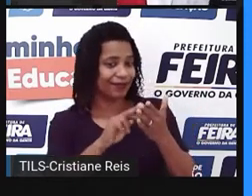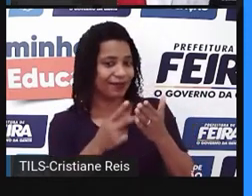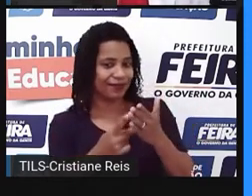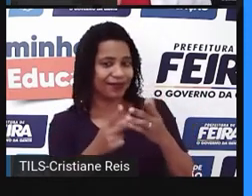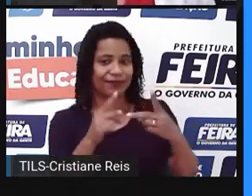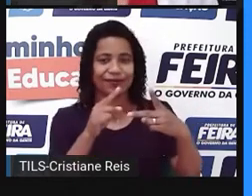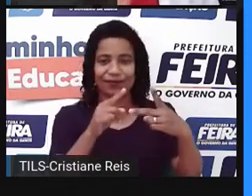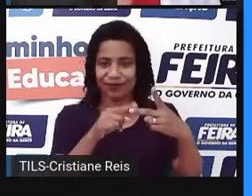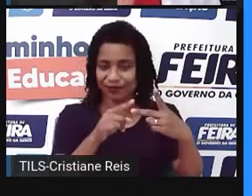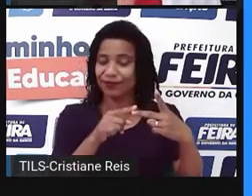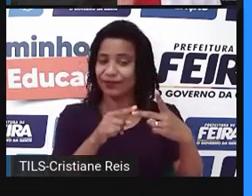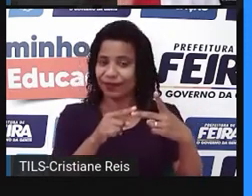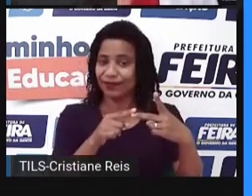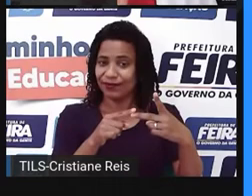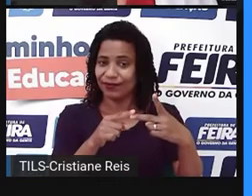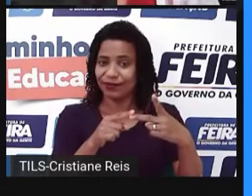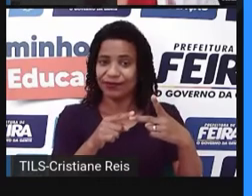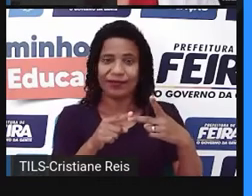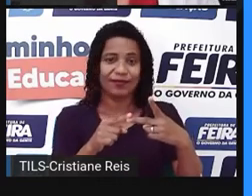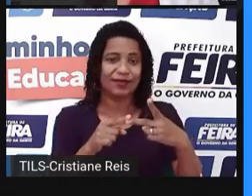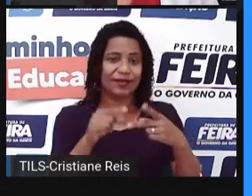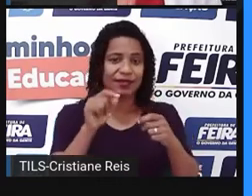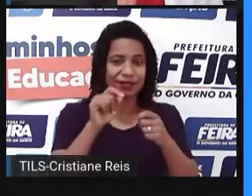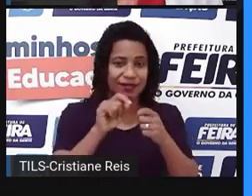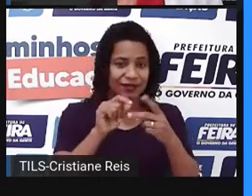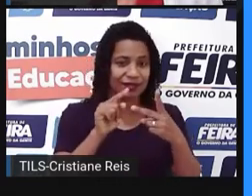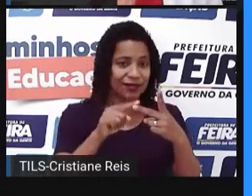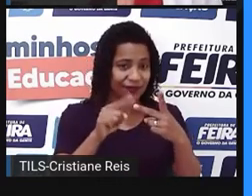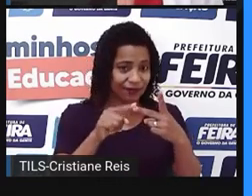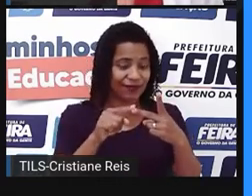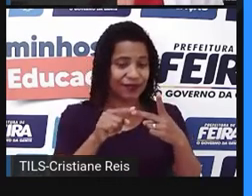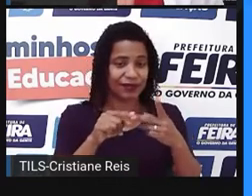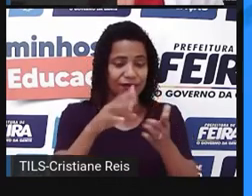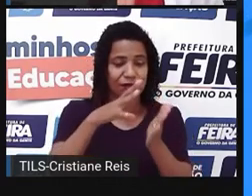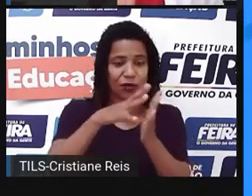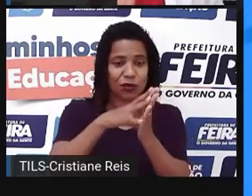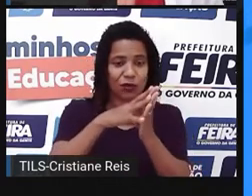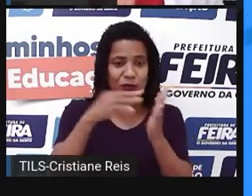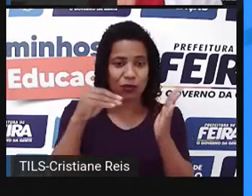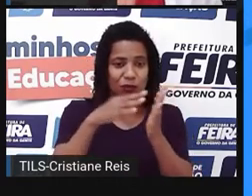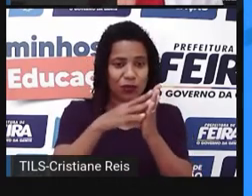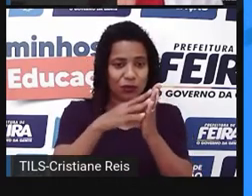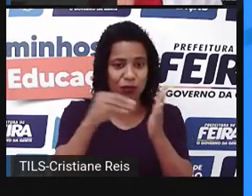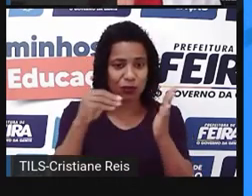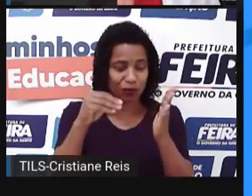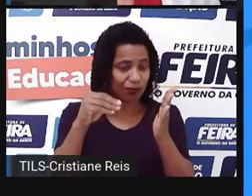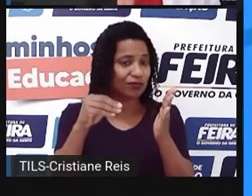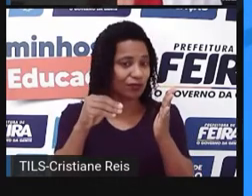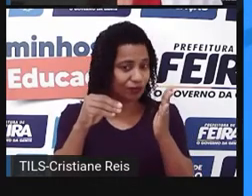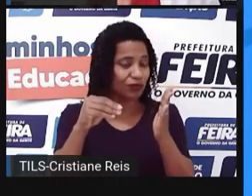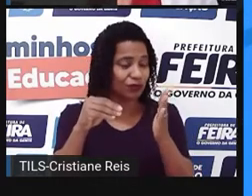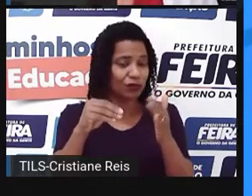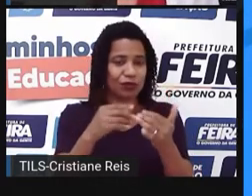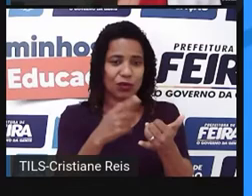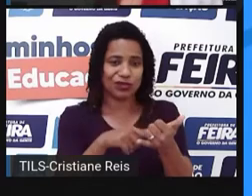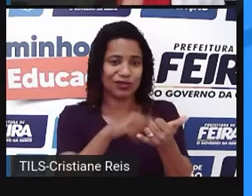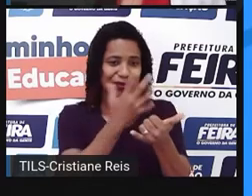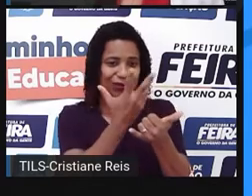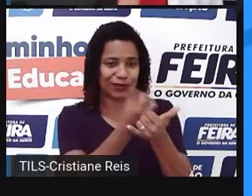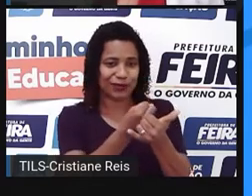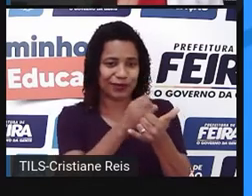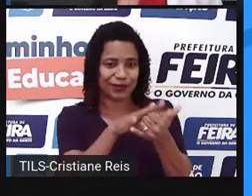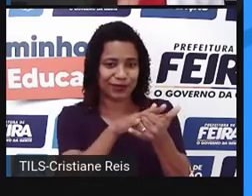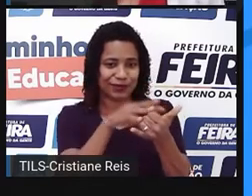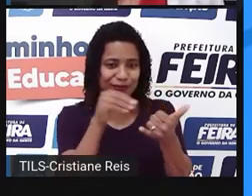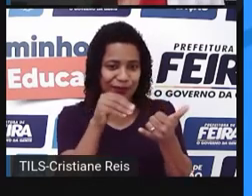Pronto. Então, o é ele diz aí? Você faz uma captura de tela para que essa conversa fique registrada e